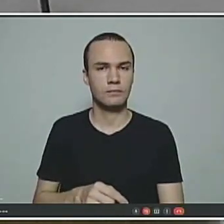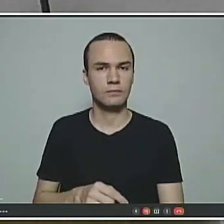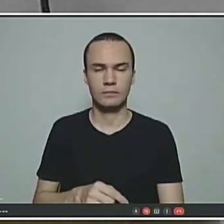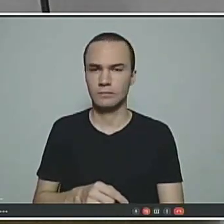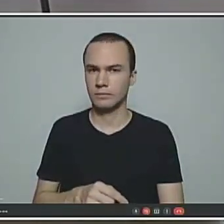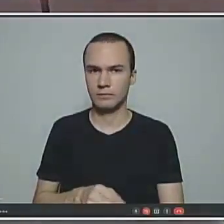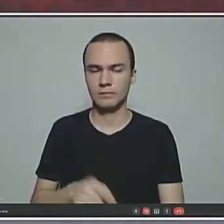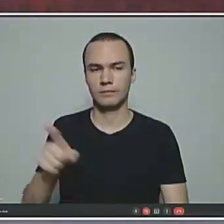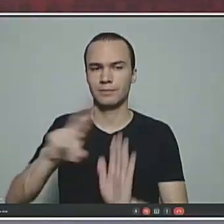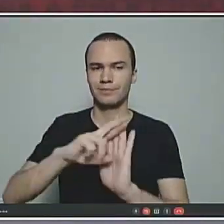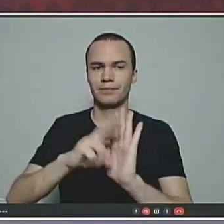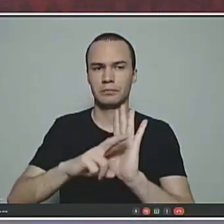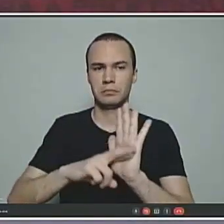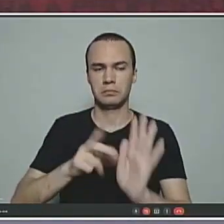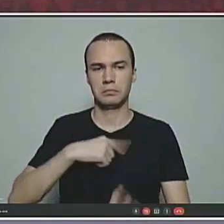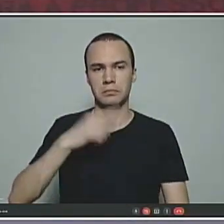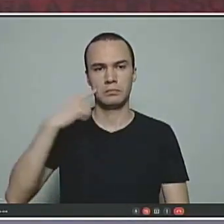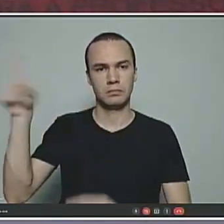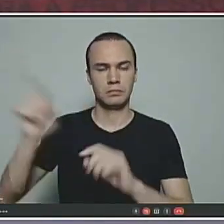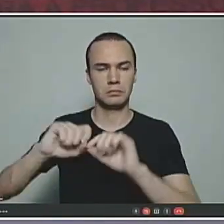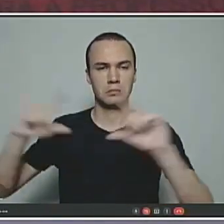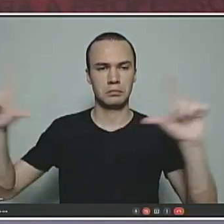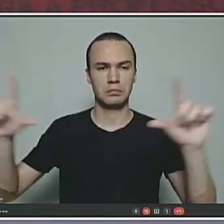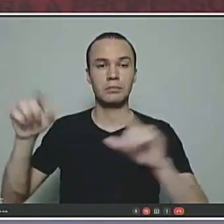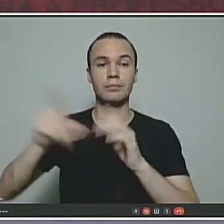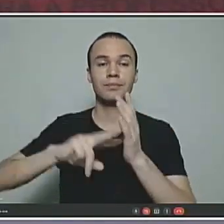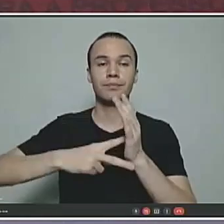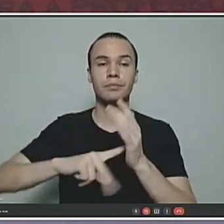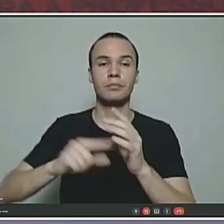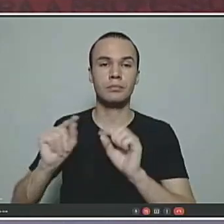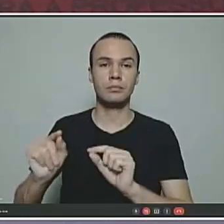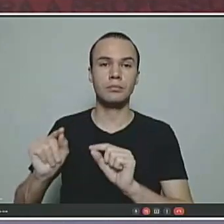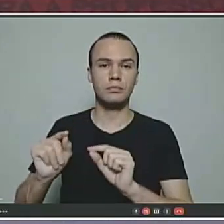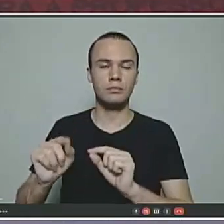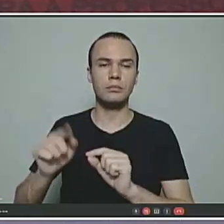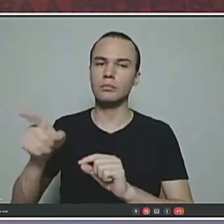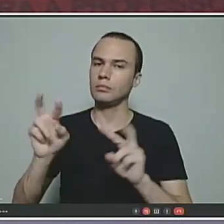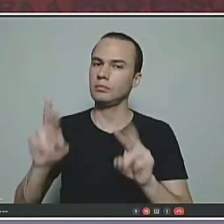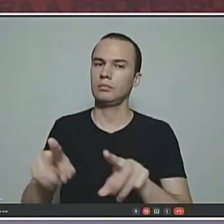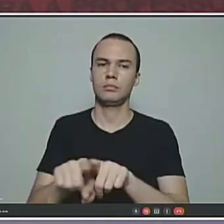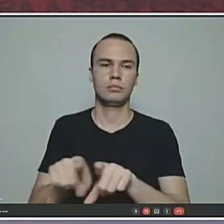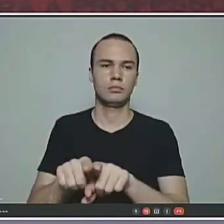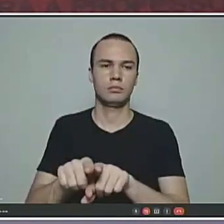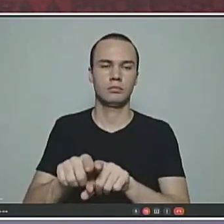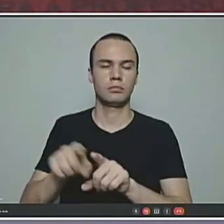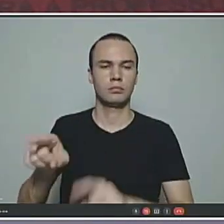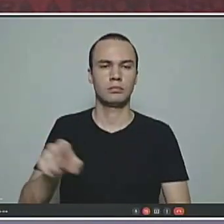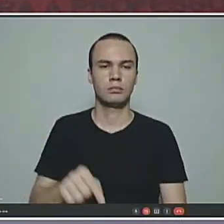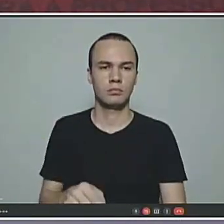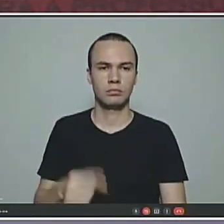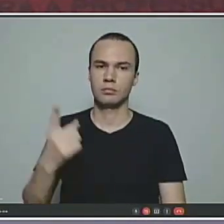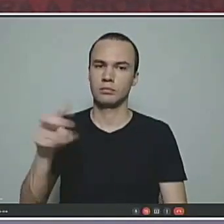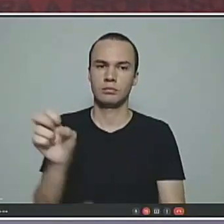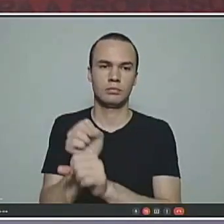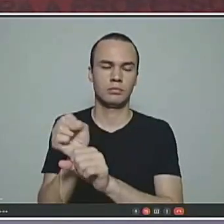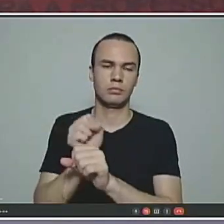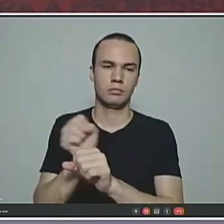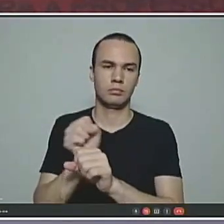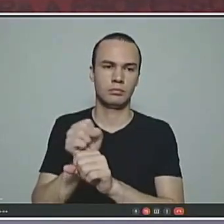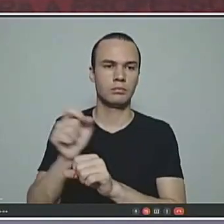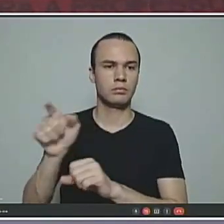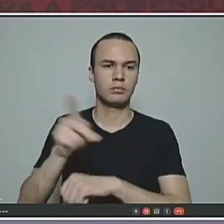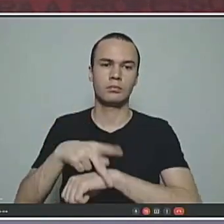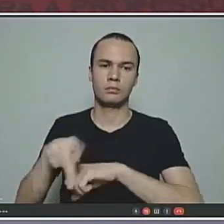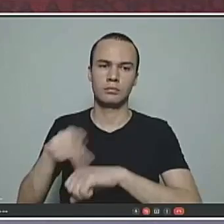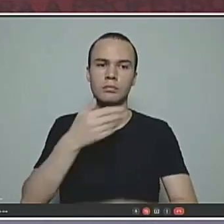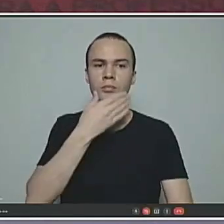Essa é a regra. Proposição do sindicato. Mesma coisa aqui, diminuir de 15 anos para a professora